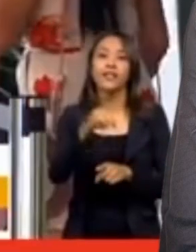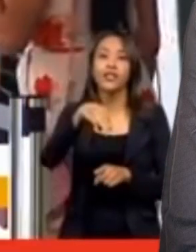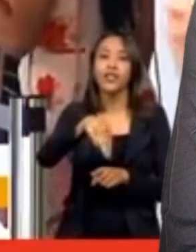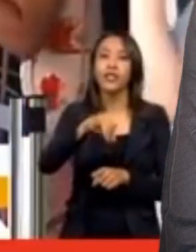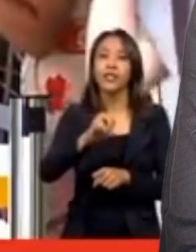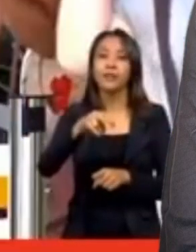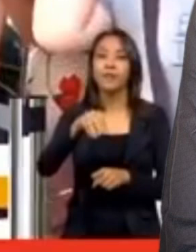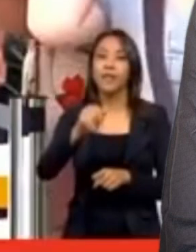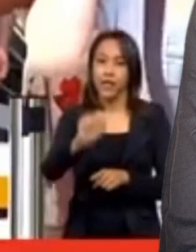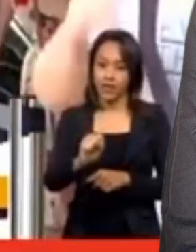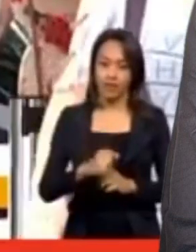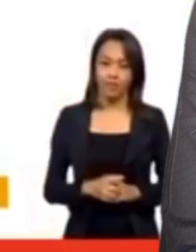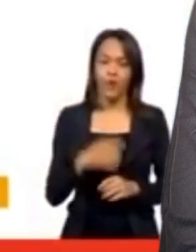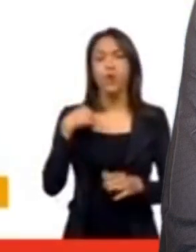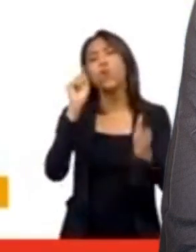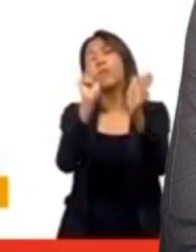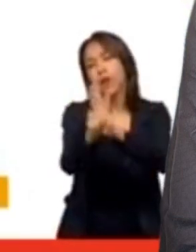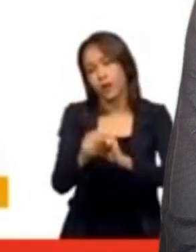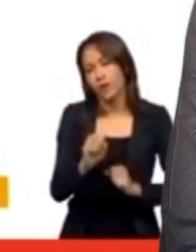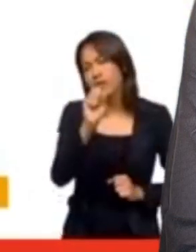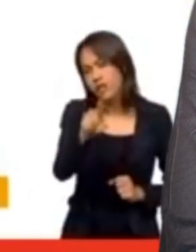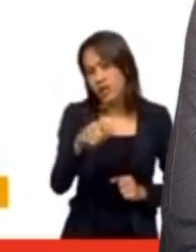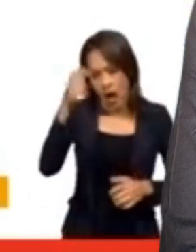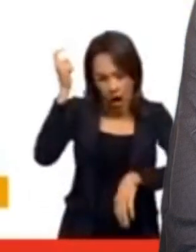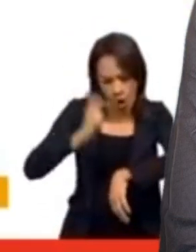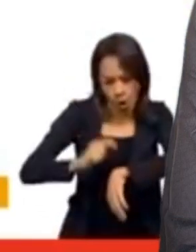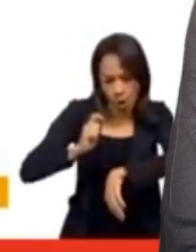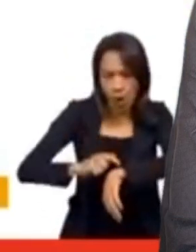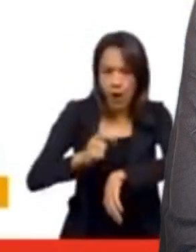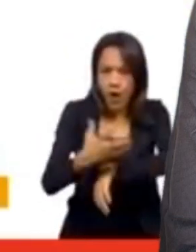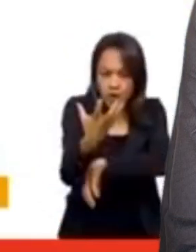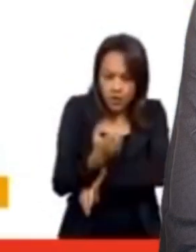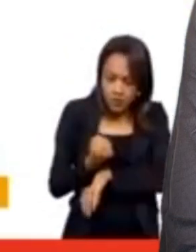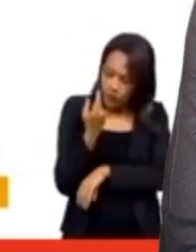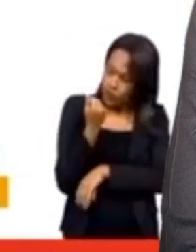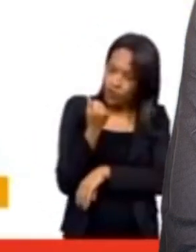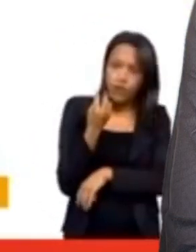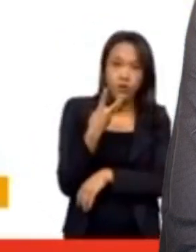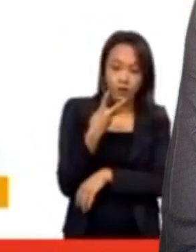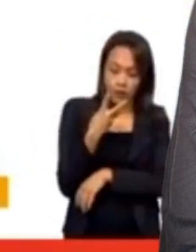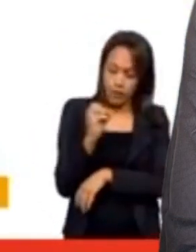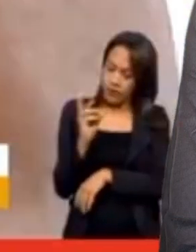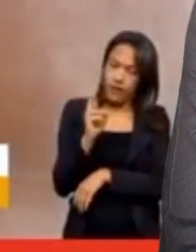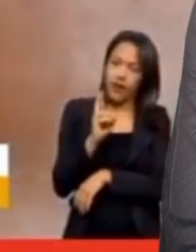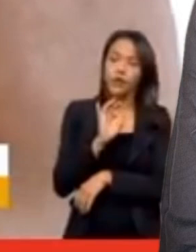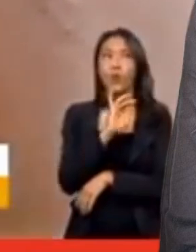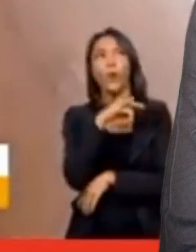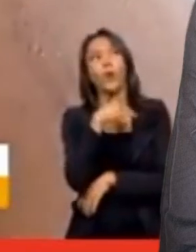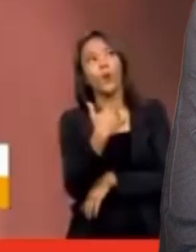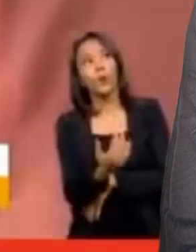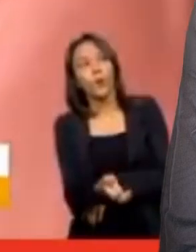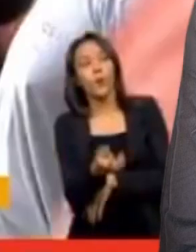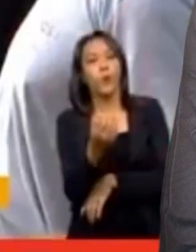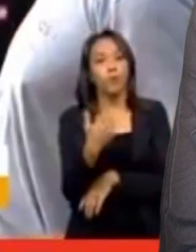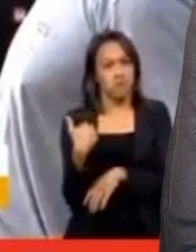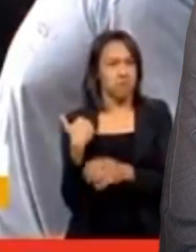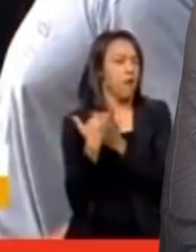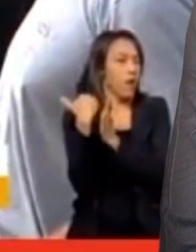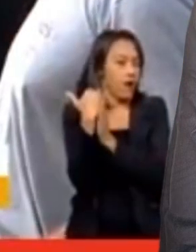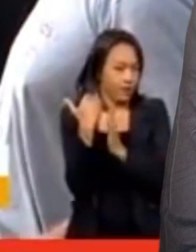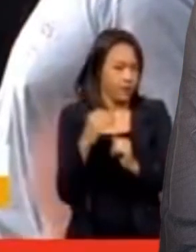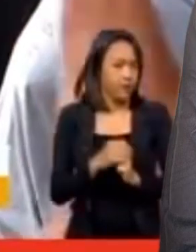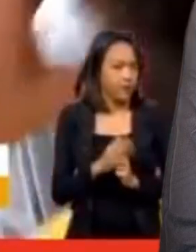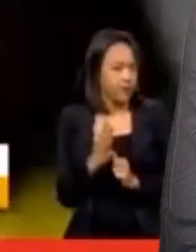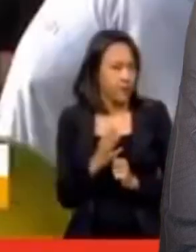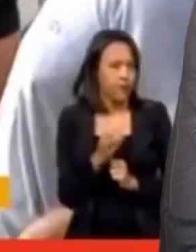Uma pergunta. Se você recebesse agora 300 reais ou até mesmo uma quantia maior, vamos supor,